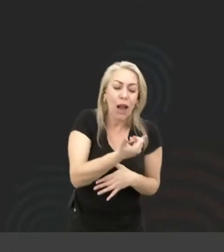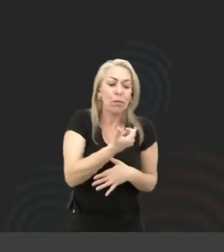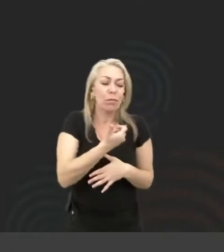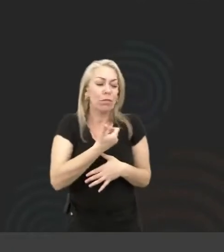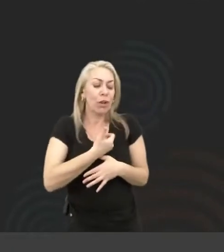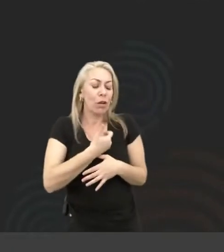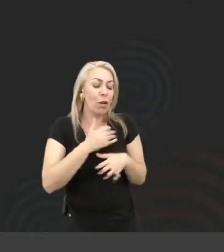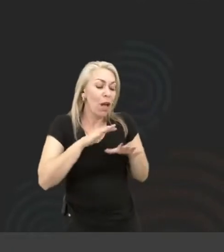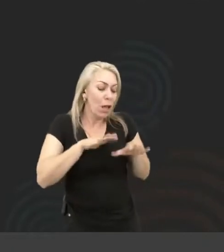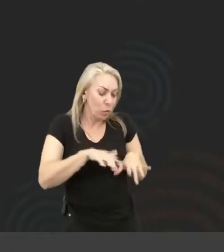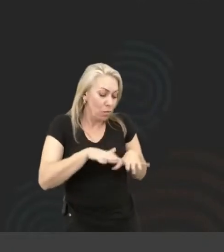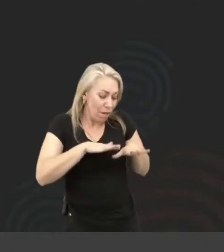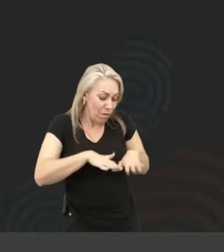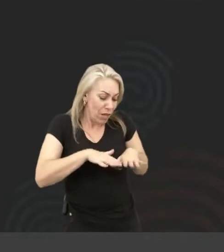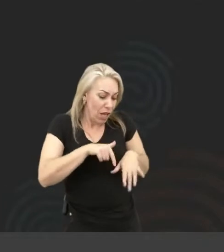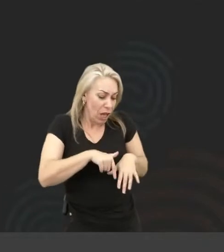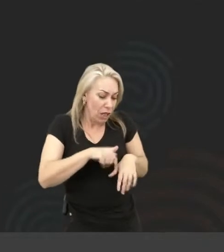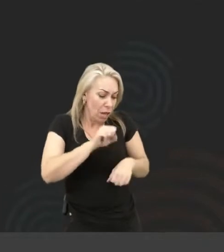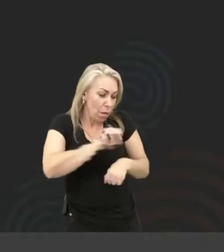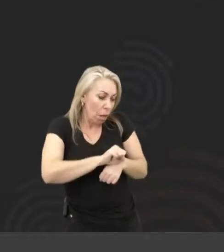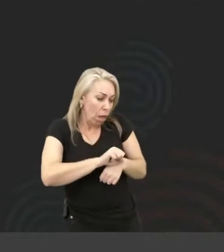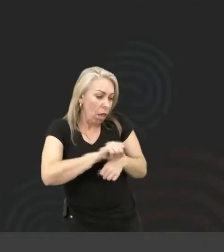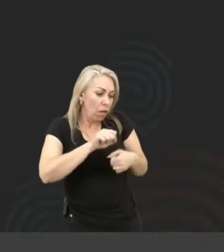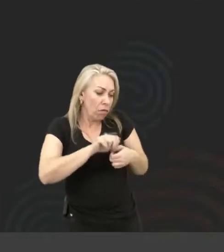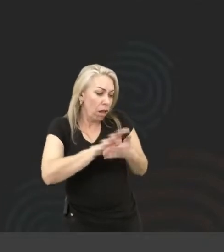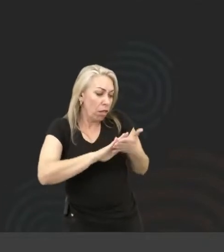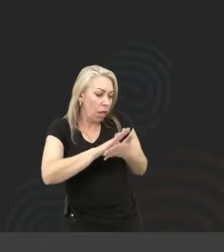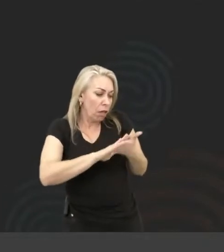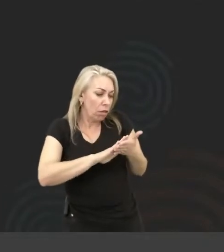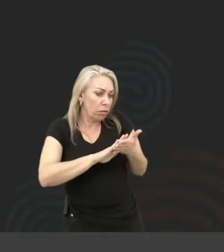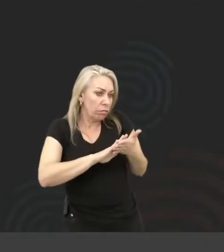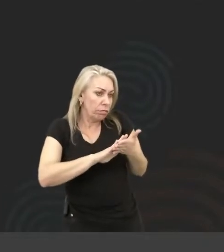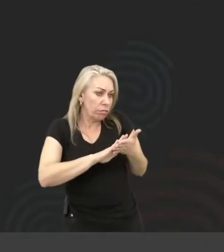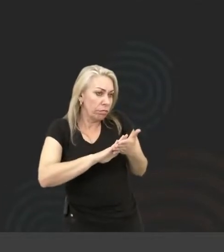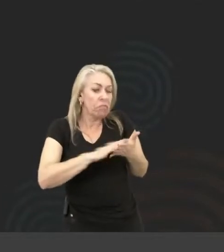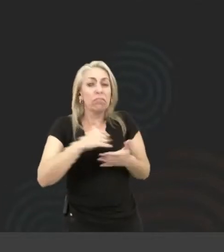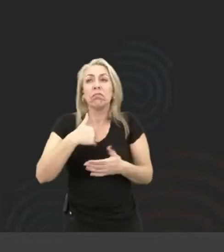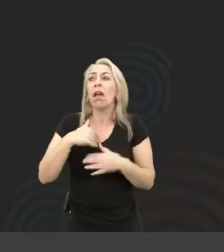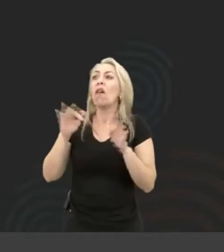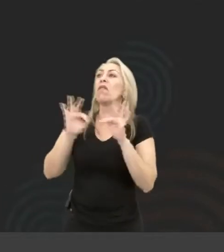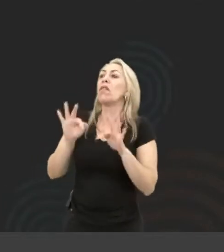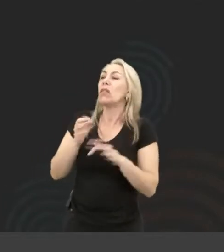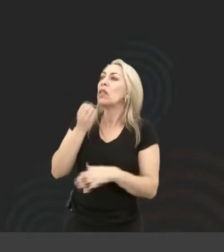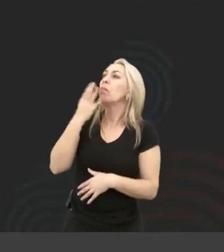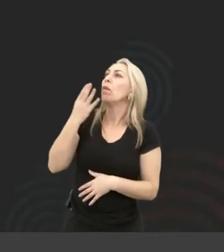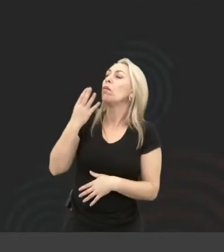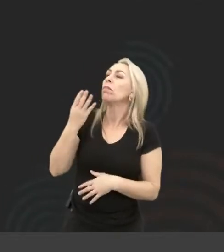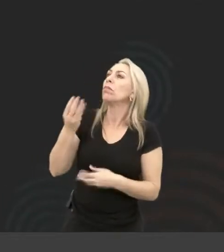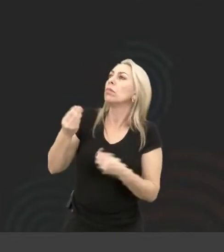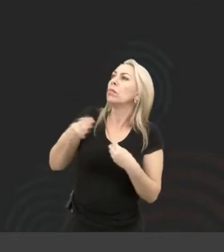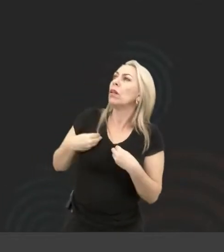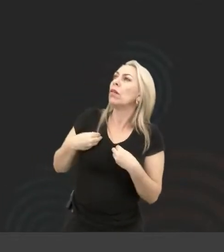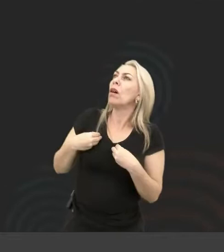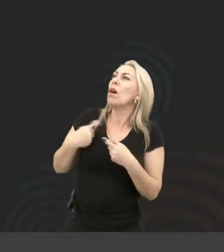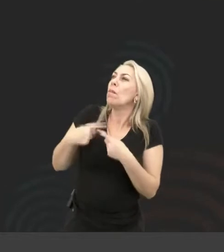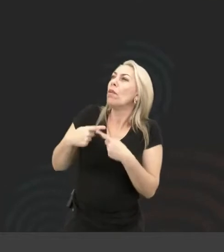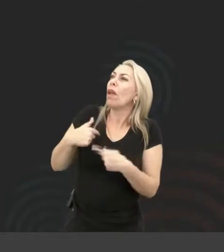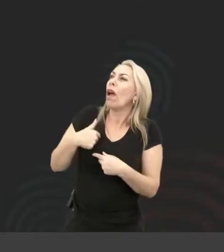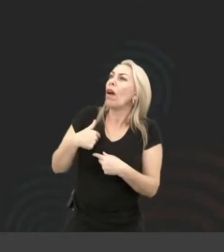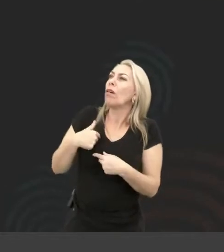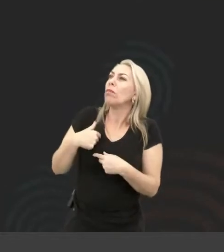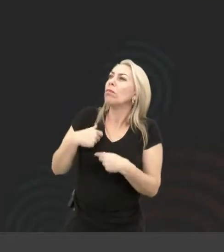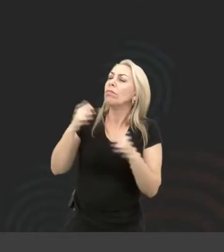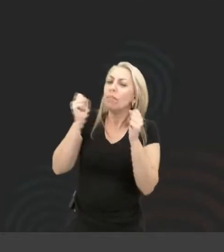te manter aqui parado? E que bom que ele fez isso. Porque aquilo despertou em mim um desejo de